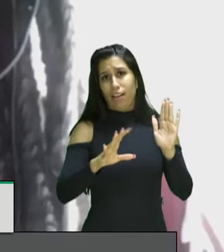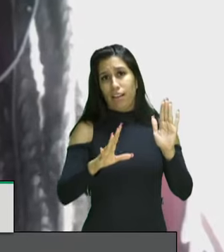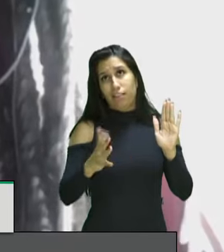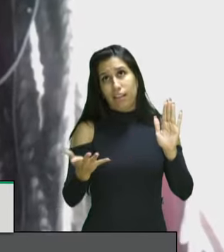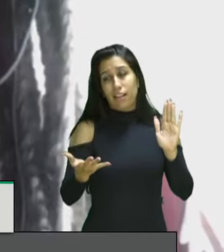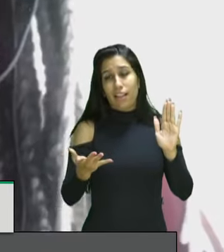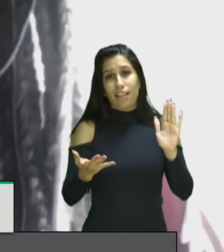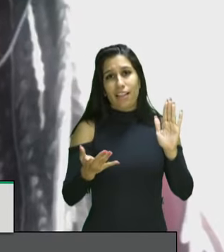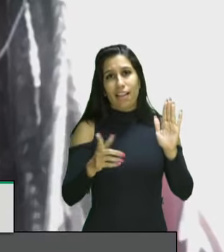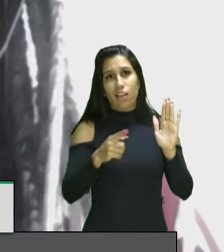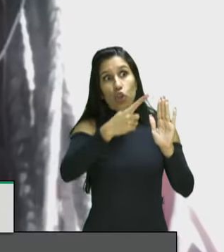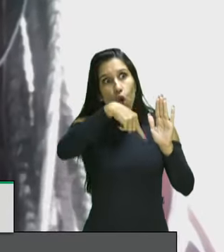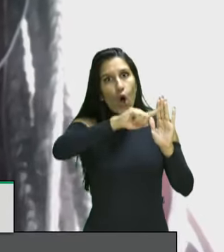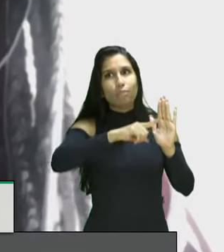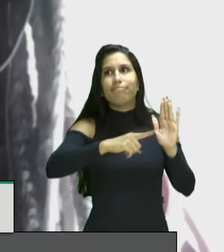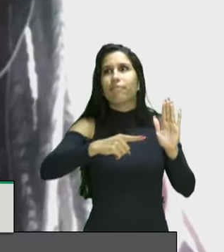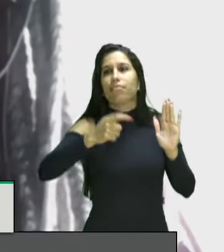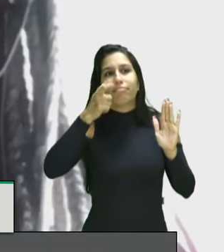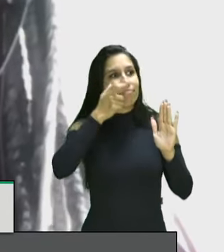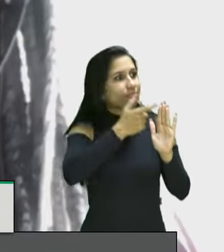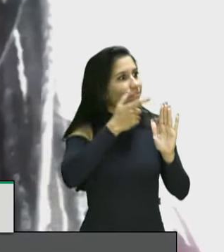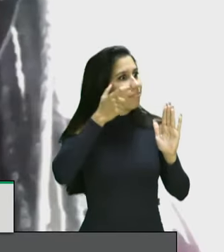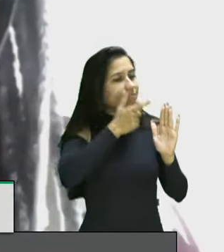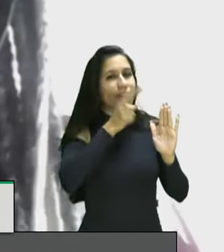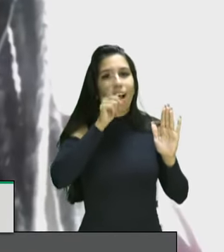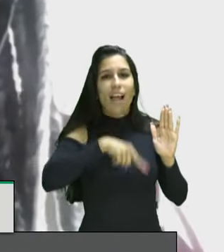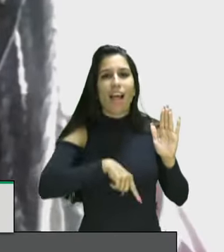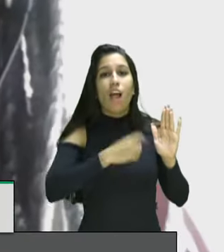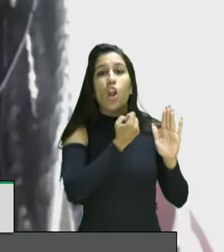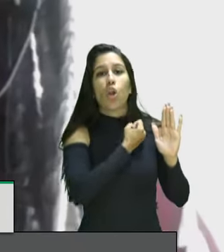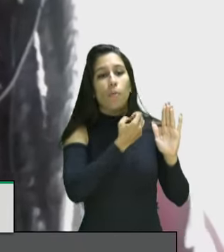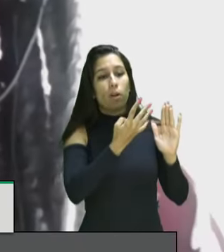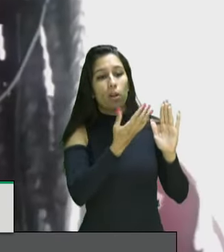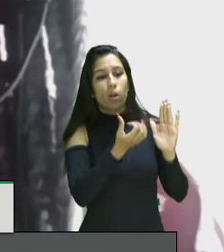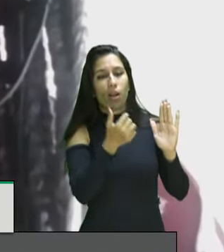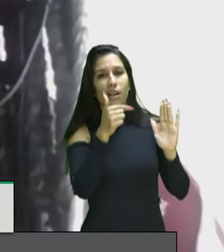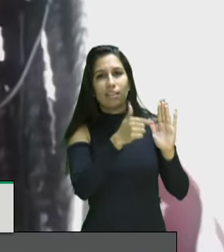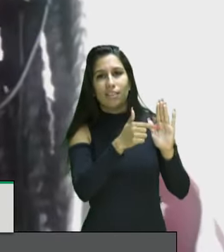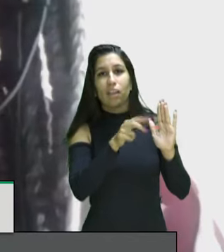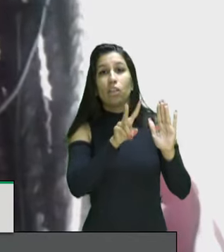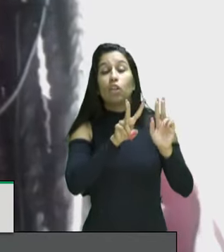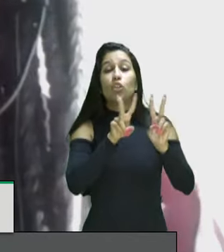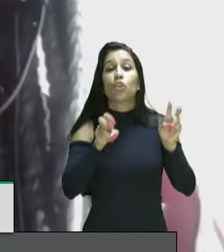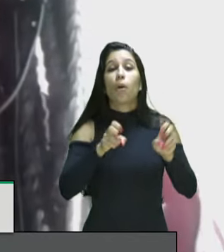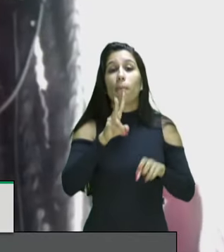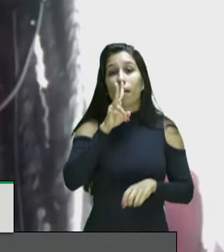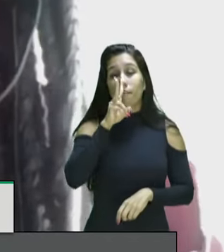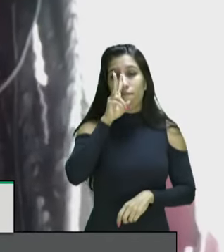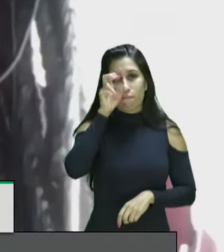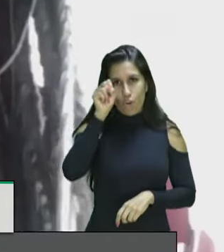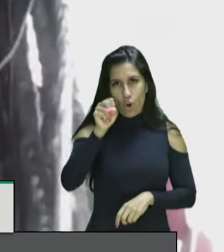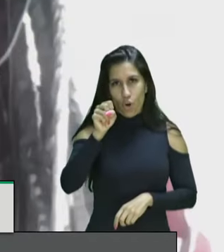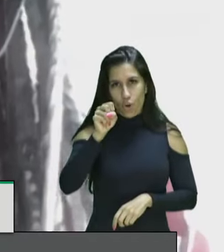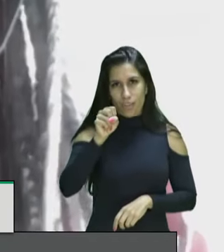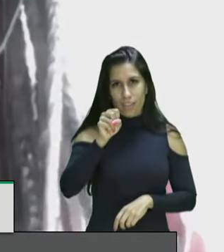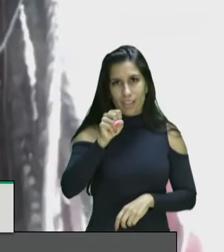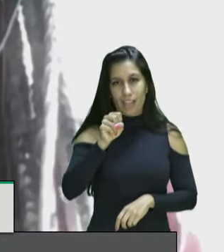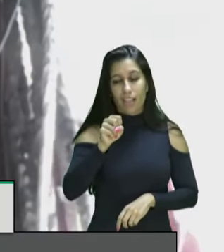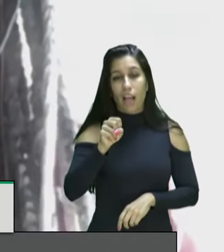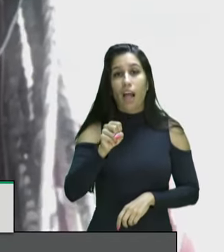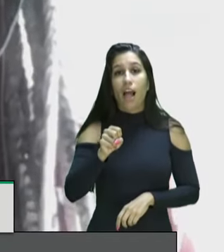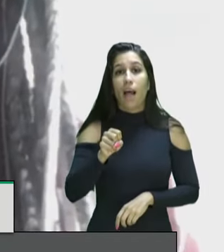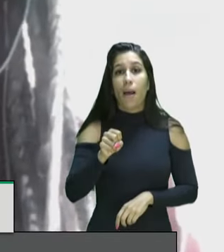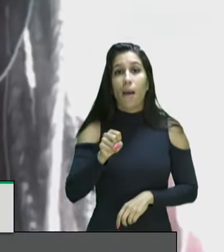reverbera todas a recomendação 46 em relação ao reforço das medidas de